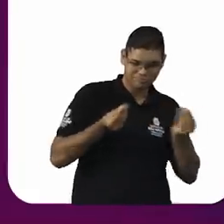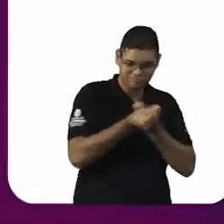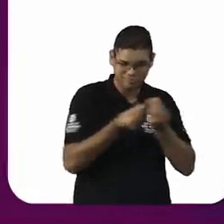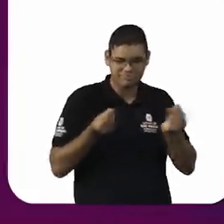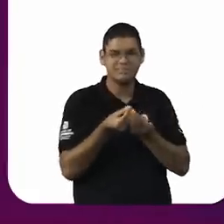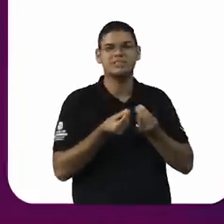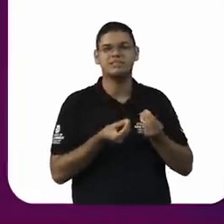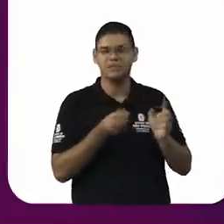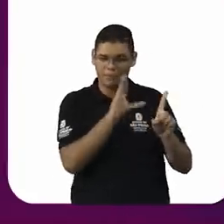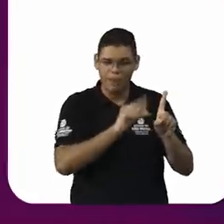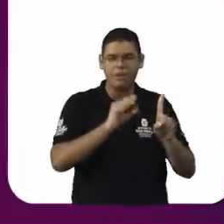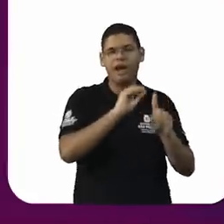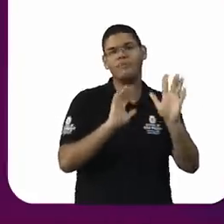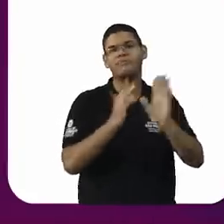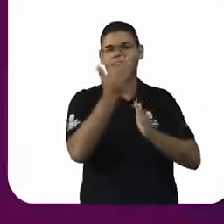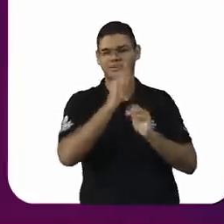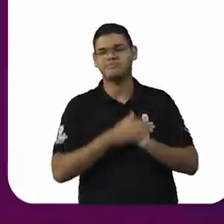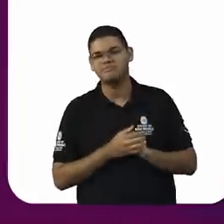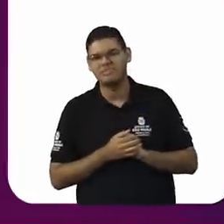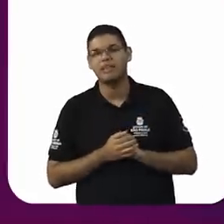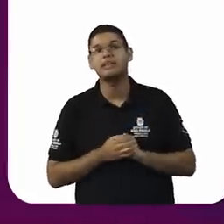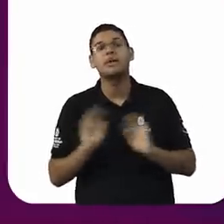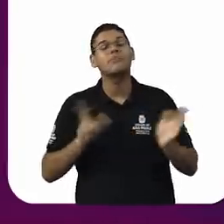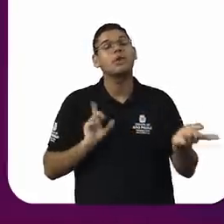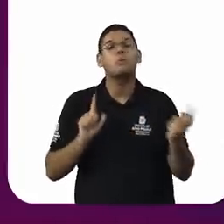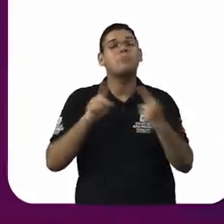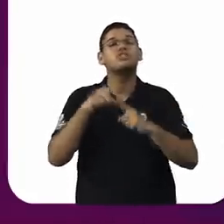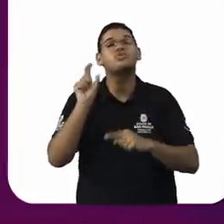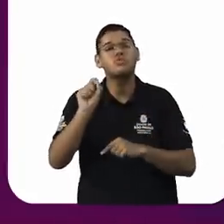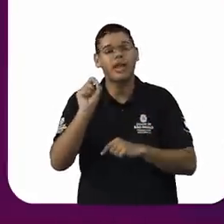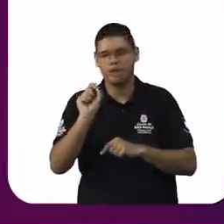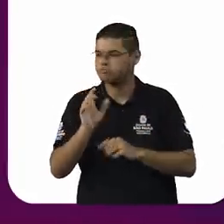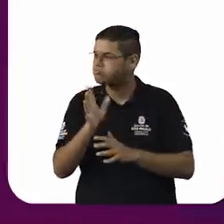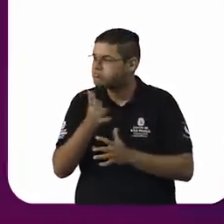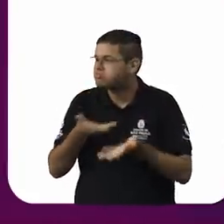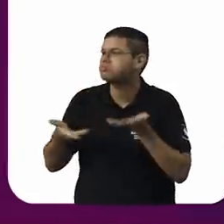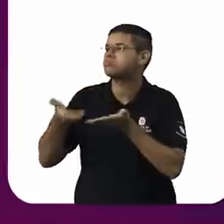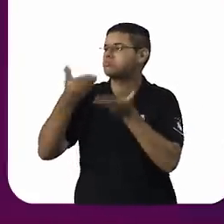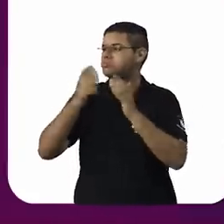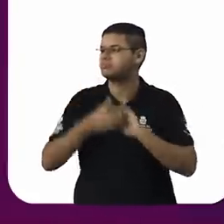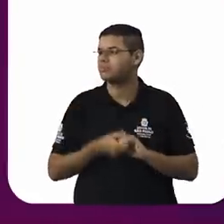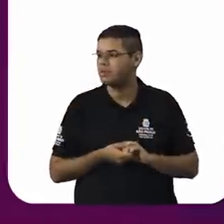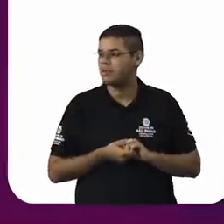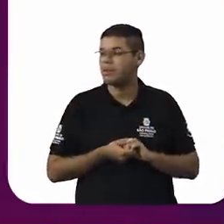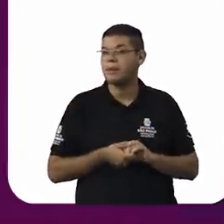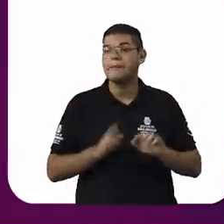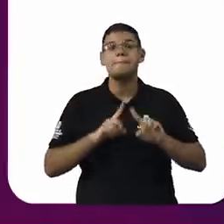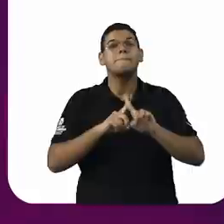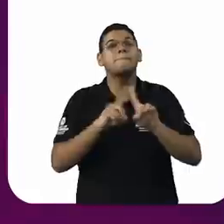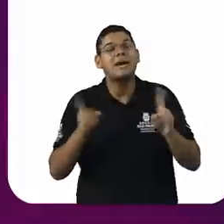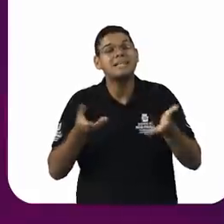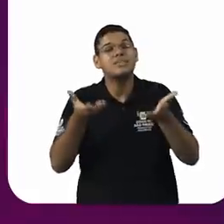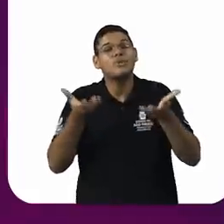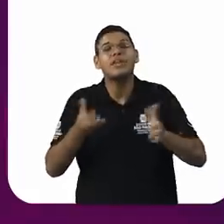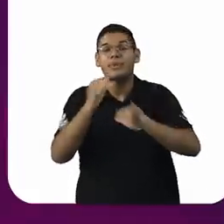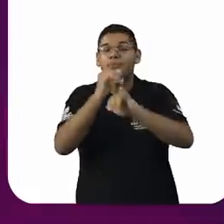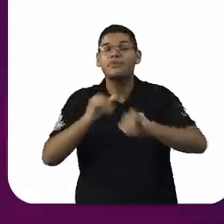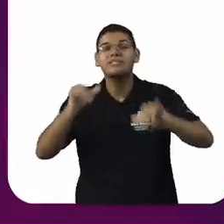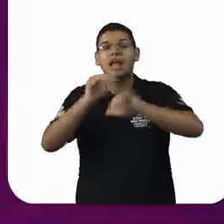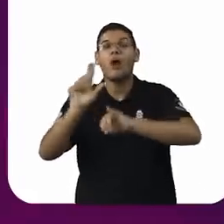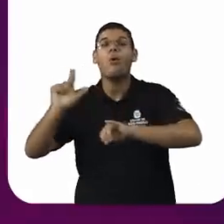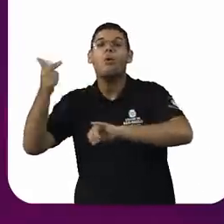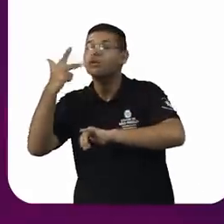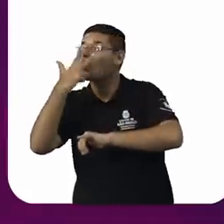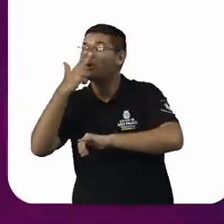estabelecer essa hierarquia. Mas eu queria ressaltar outro aspecto que eu acho muito importante. Quando a gente fala em ambiente